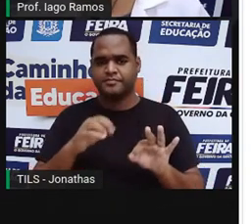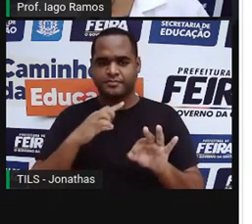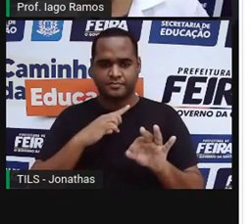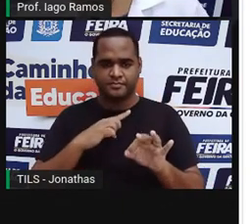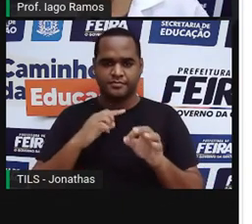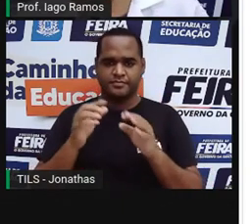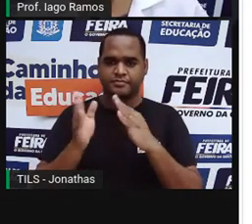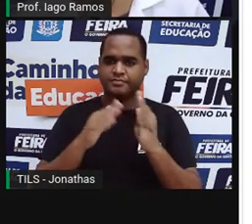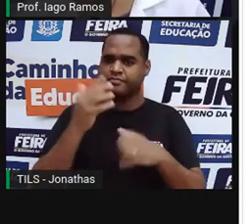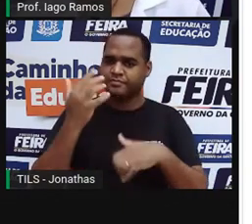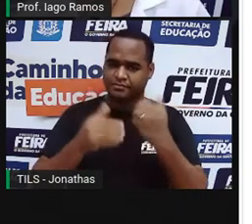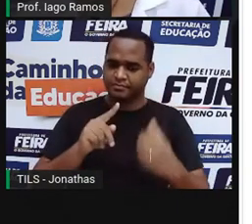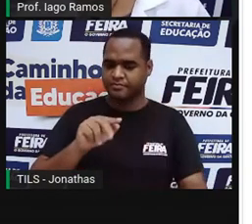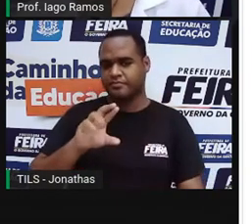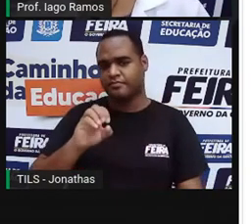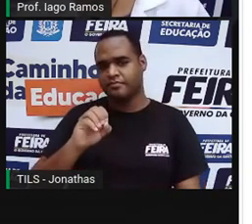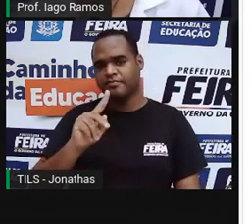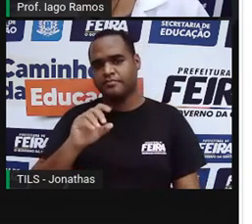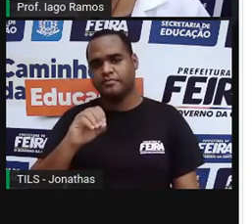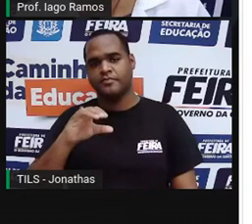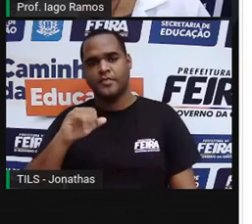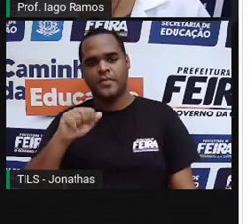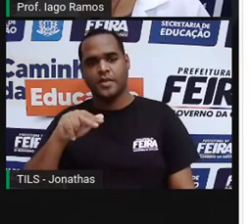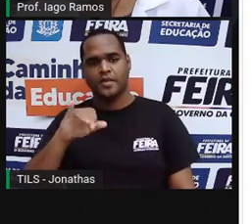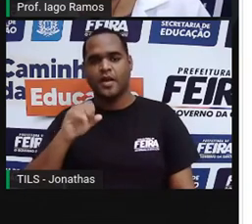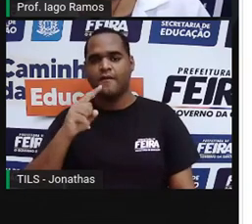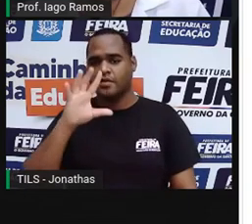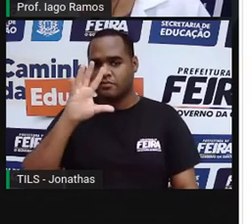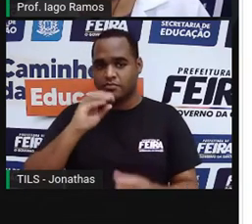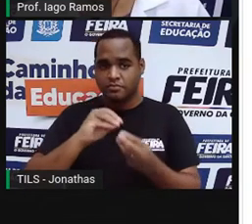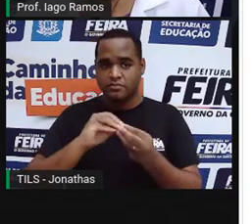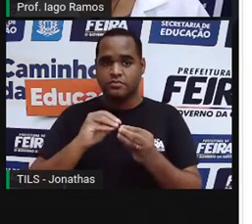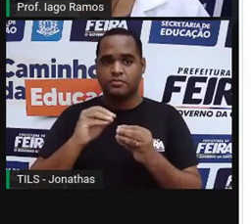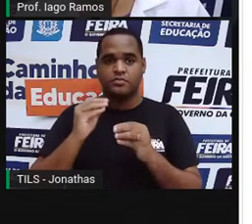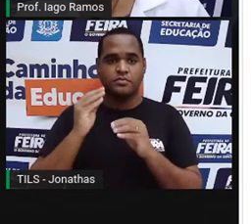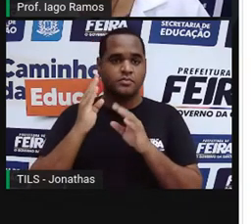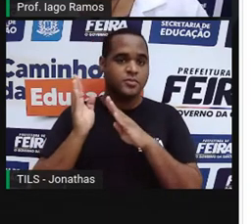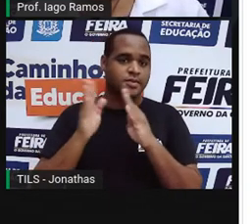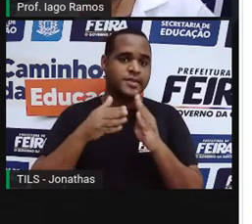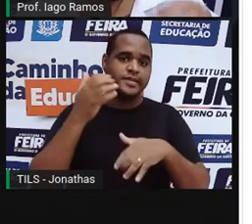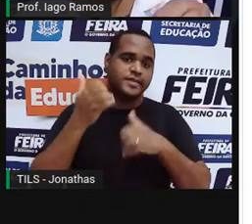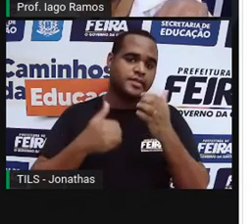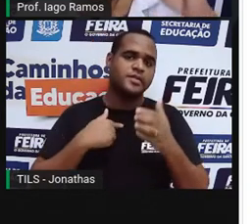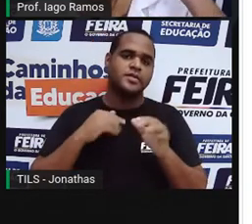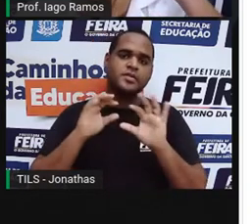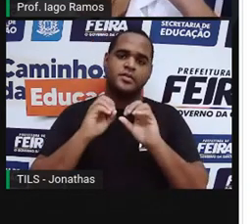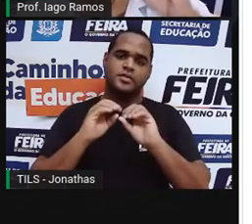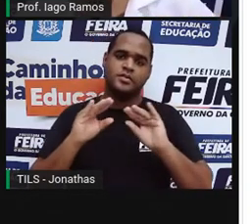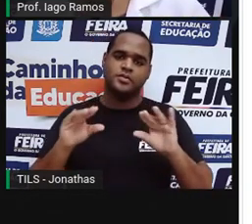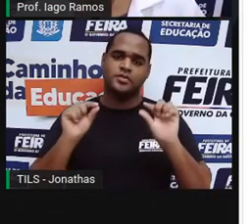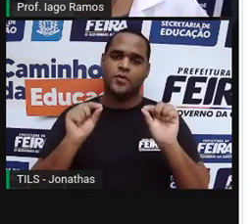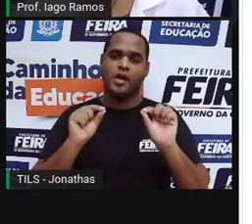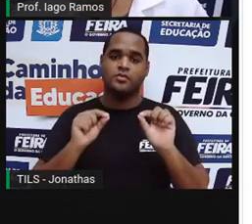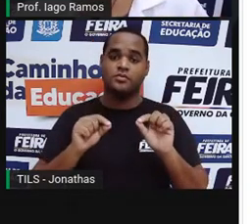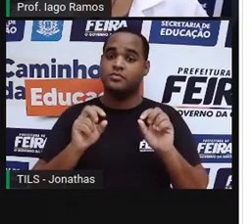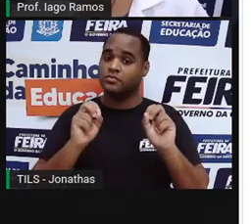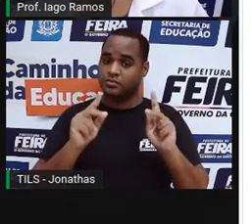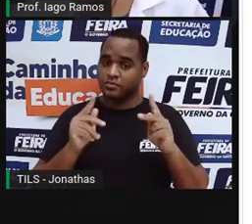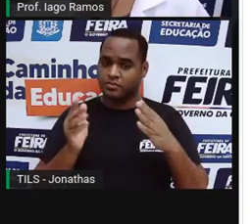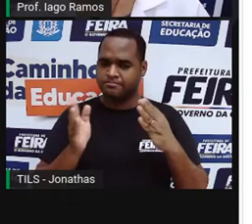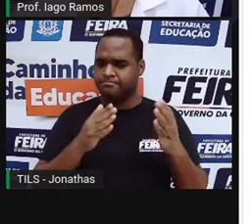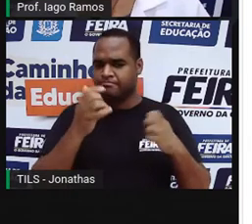são proporcionais para que você consiga entender. Certo? Então, está aí essa situação.